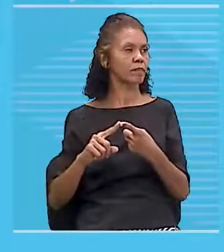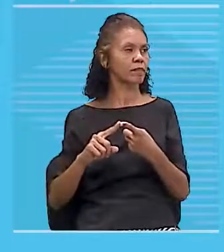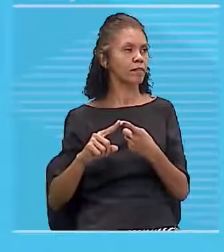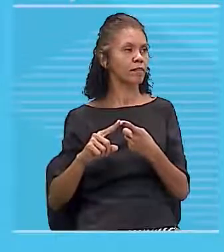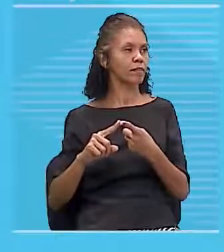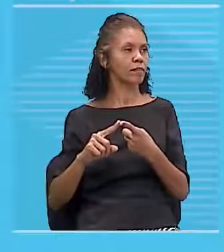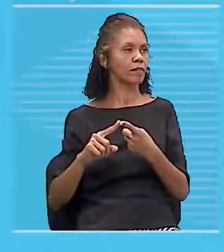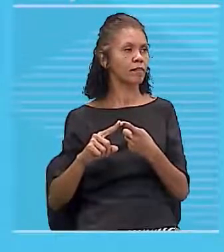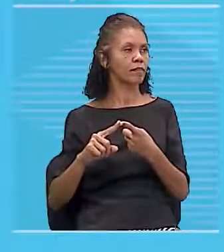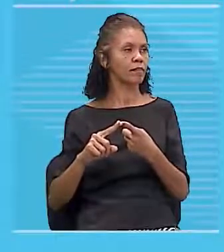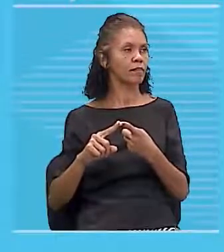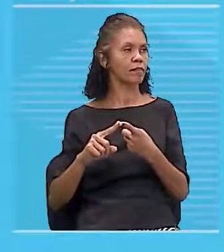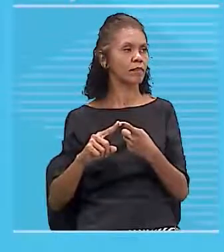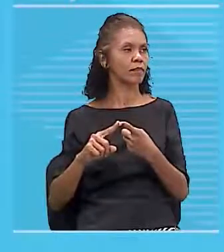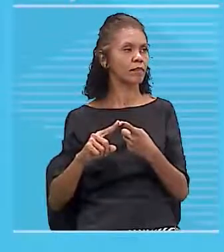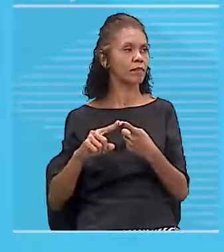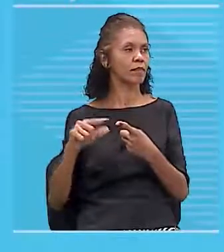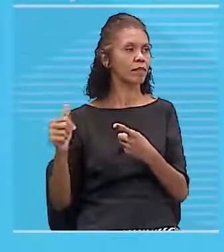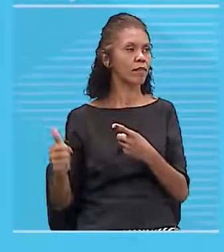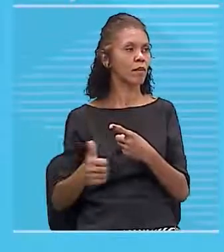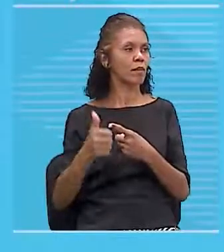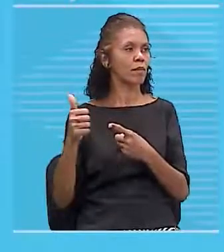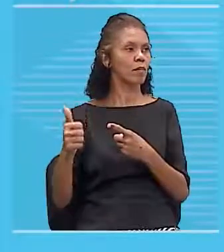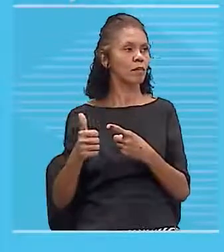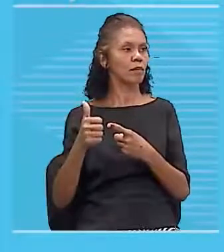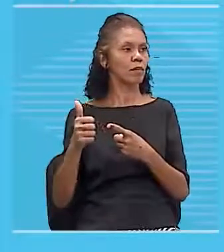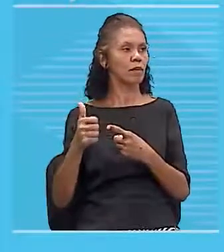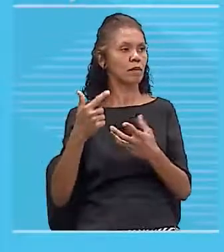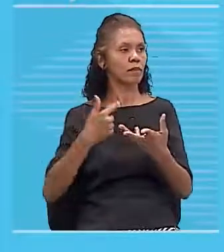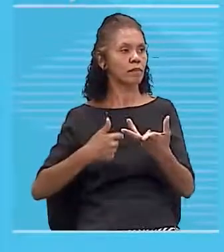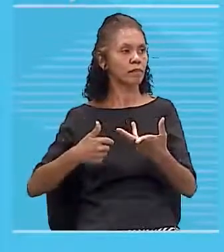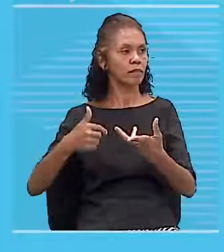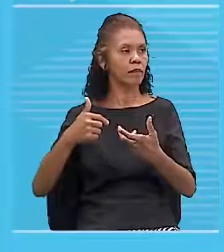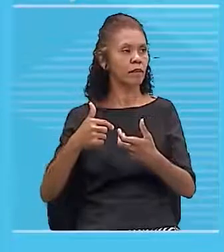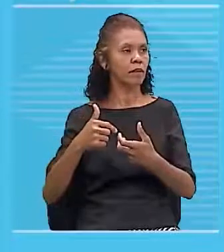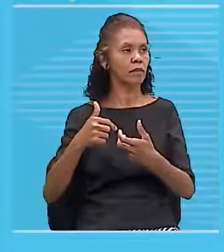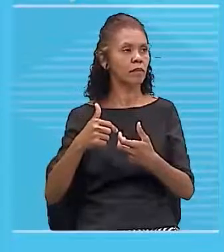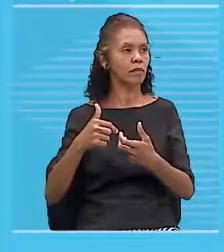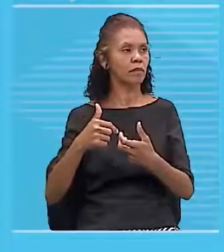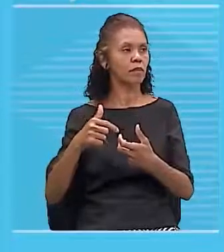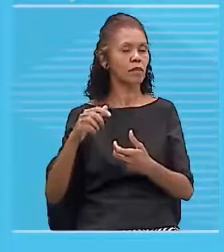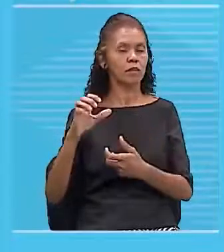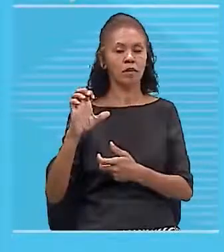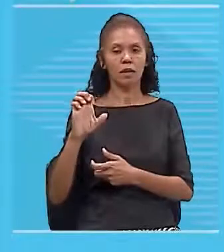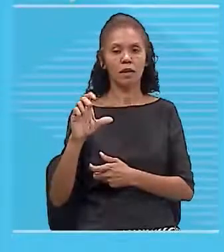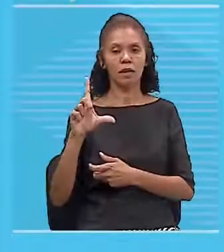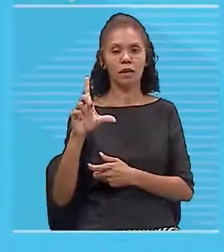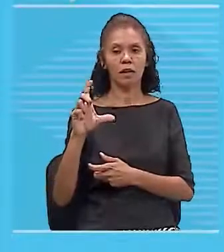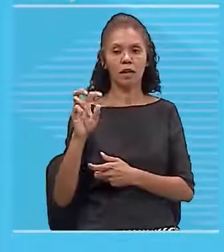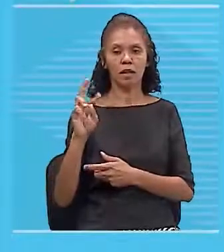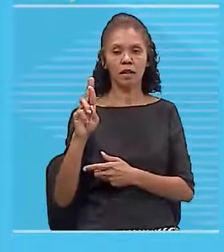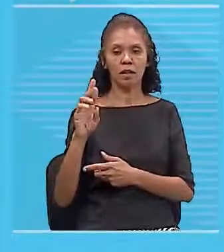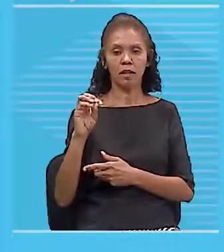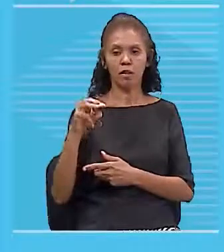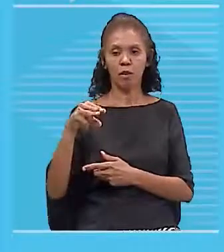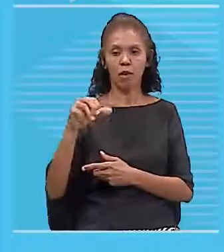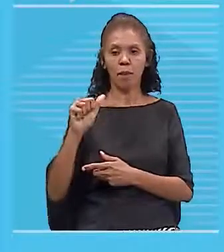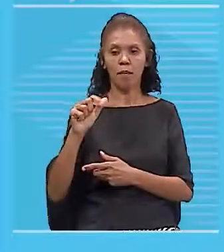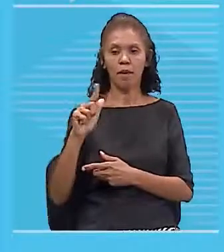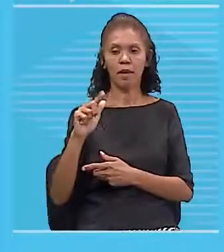primeiro fenômeno fenômeno eletromagnético, que foi o fenômeno de